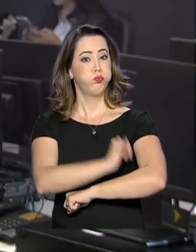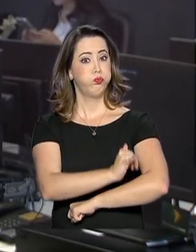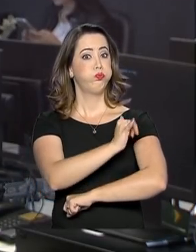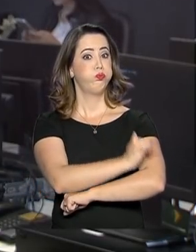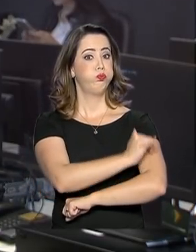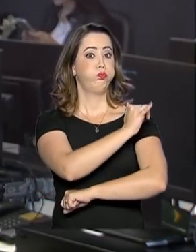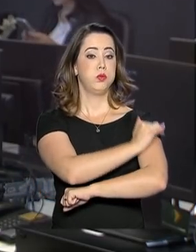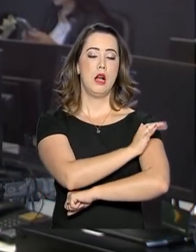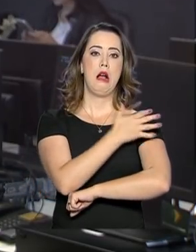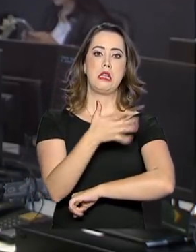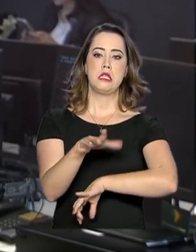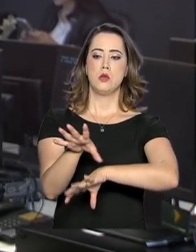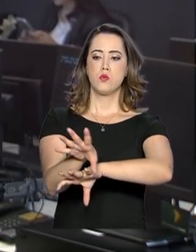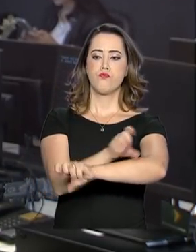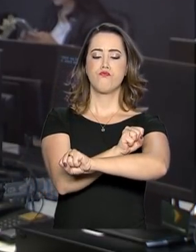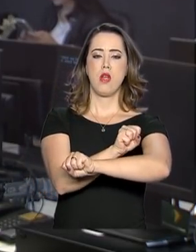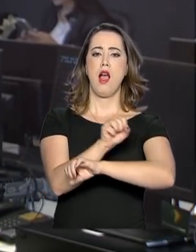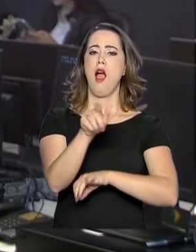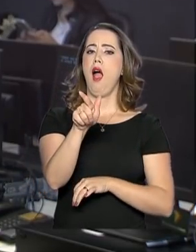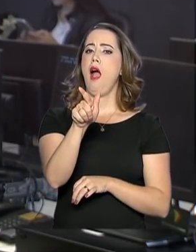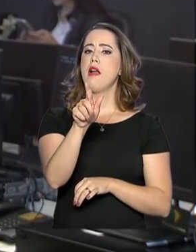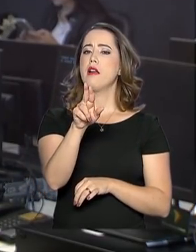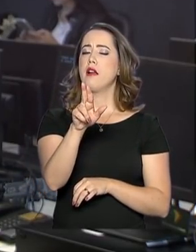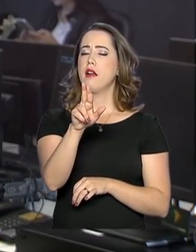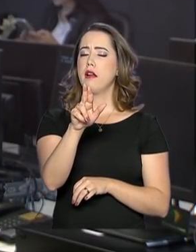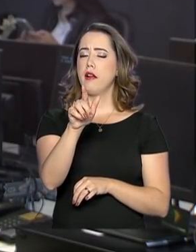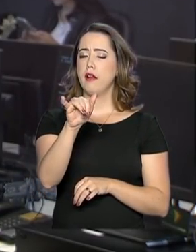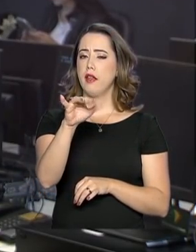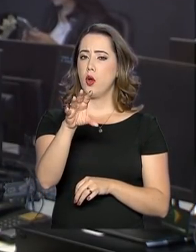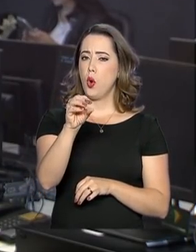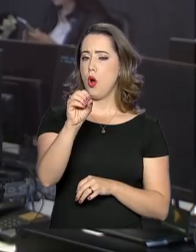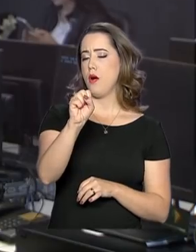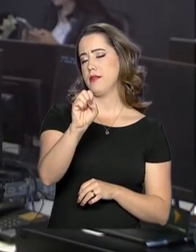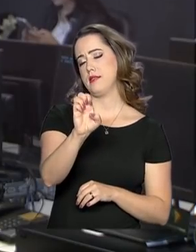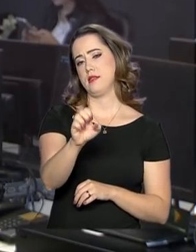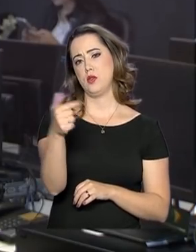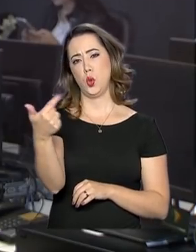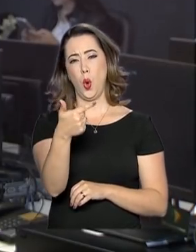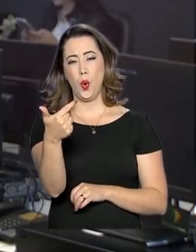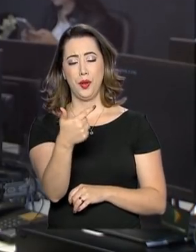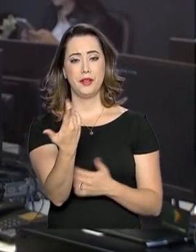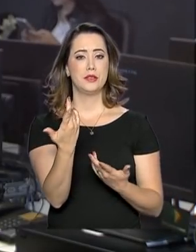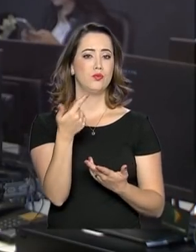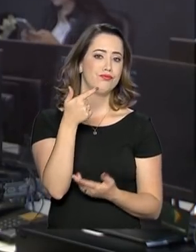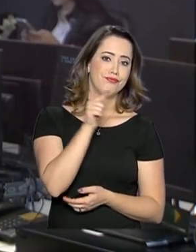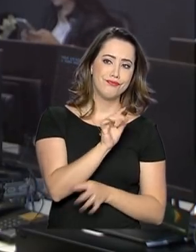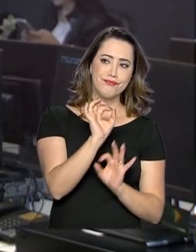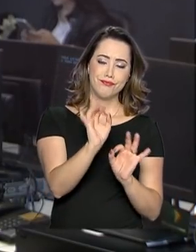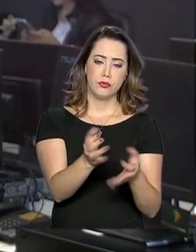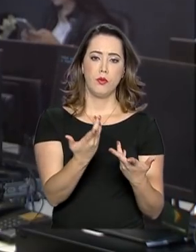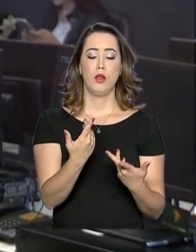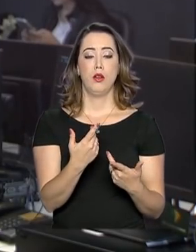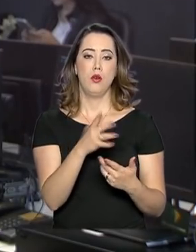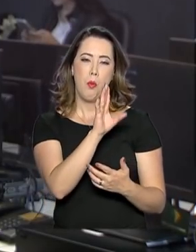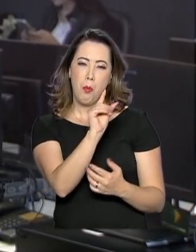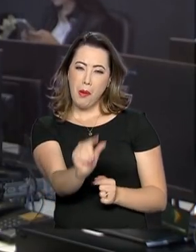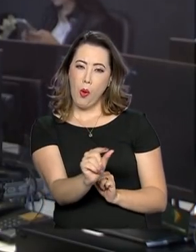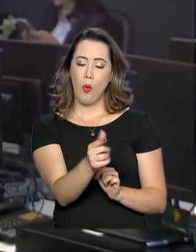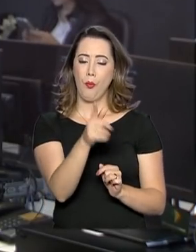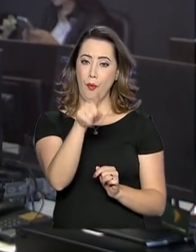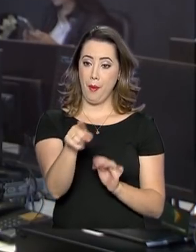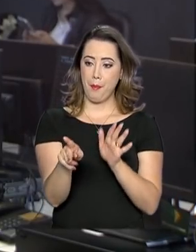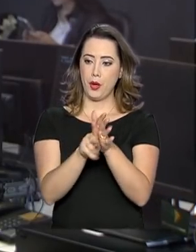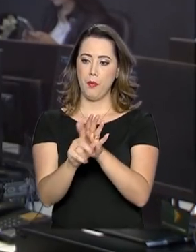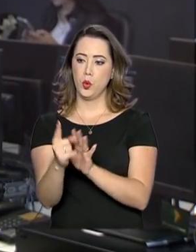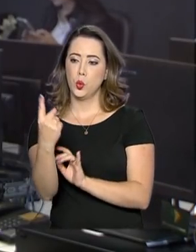Apenas 10% dos casos registrados no país são do tipo 1, decorrente de um problema metabólico. O fato é que o custo da